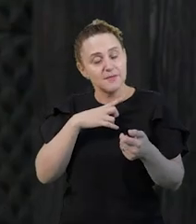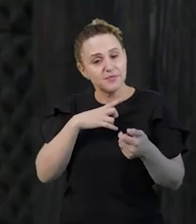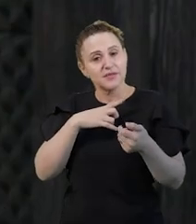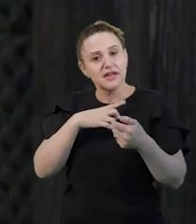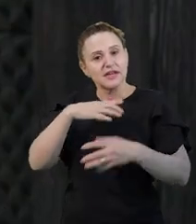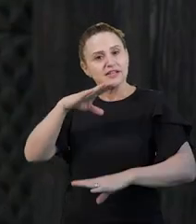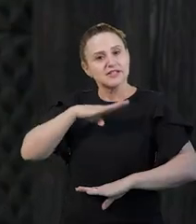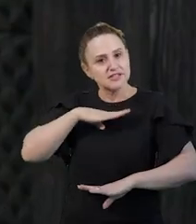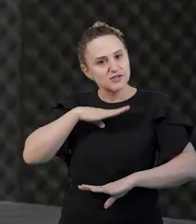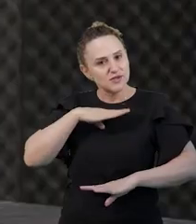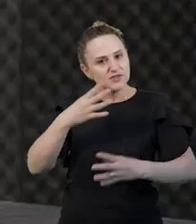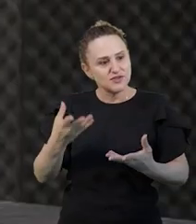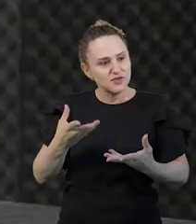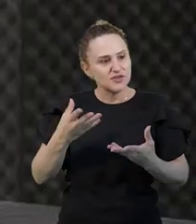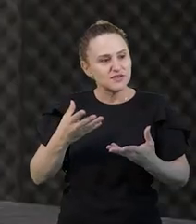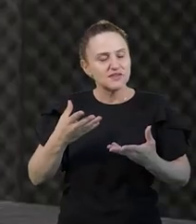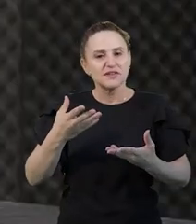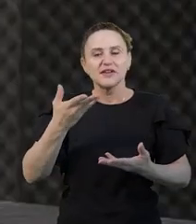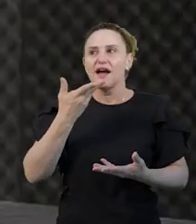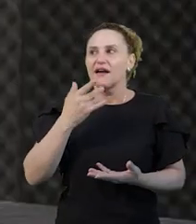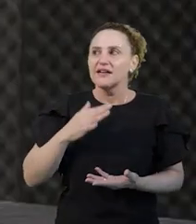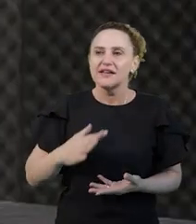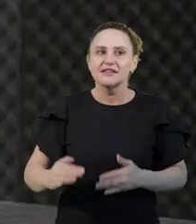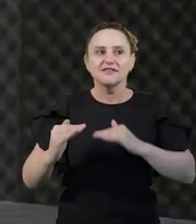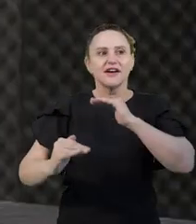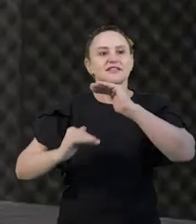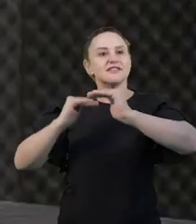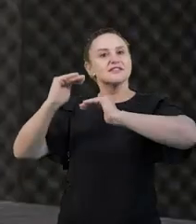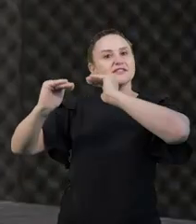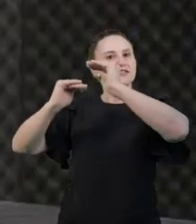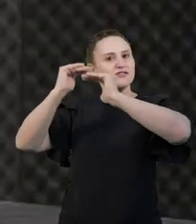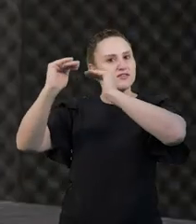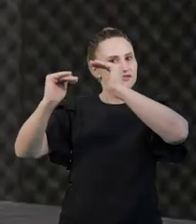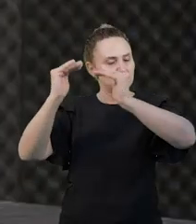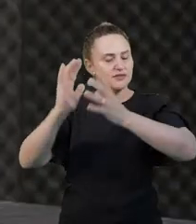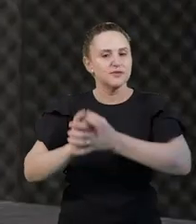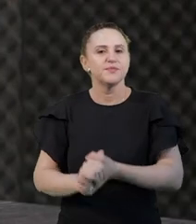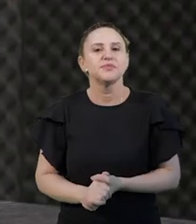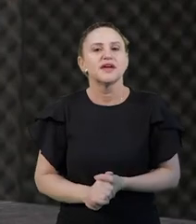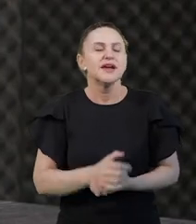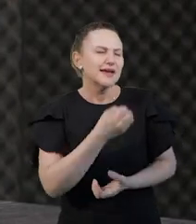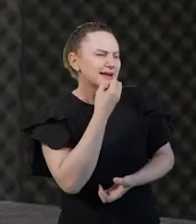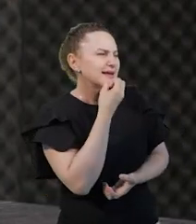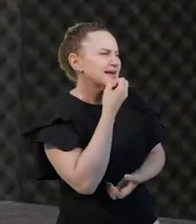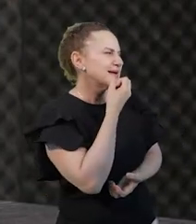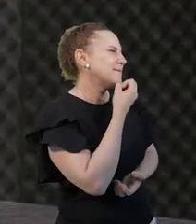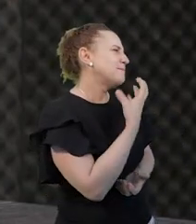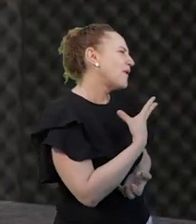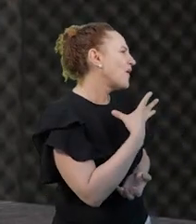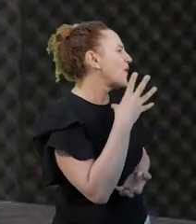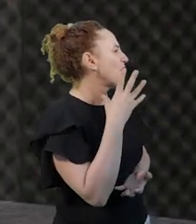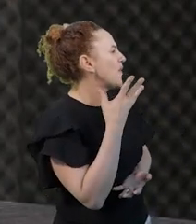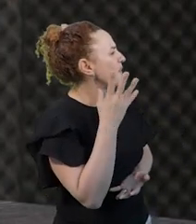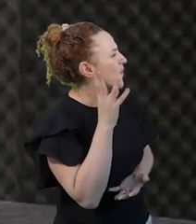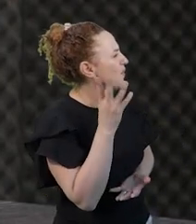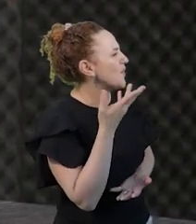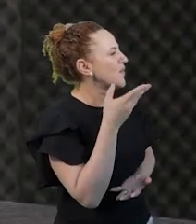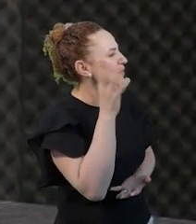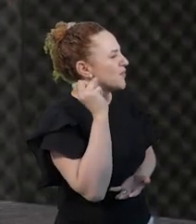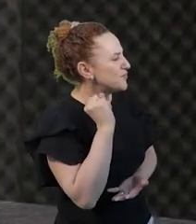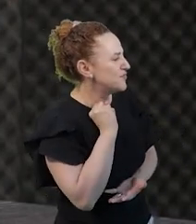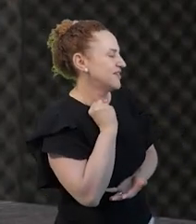suas aptidões, né? Muito bom ouvi-lo. Professor, o senhor é uma das